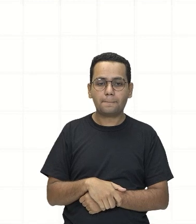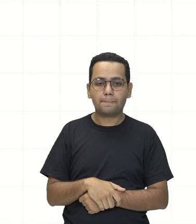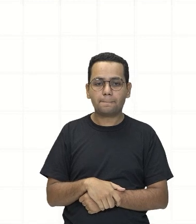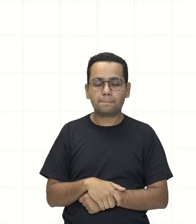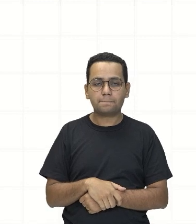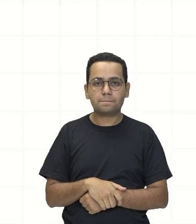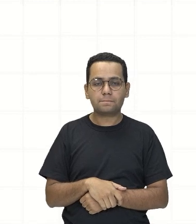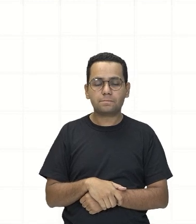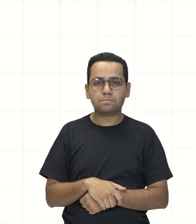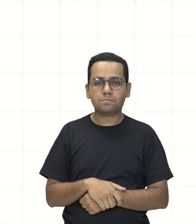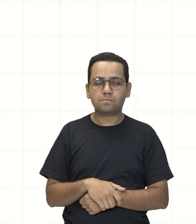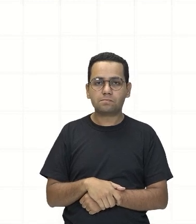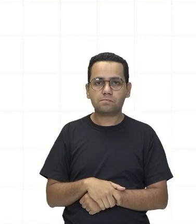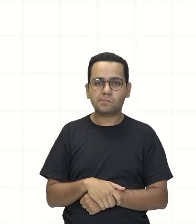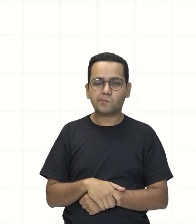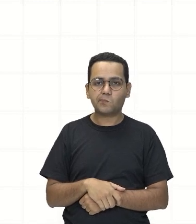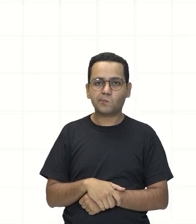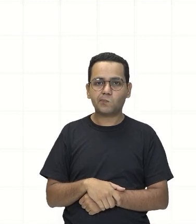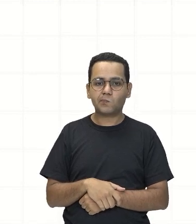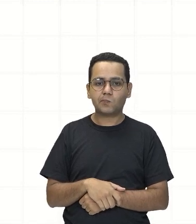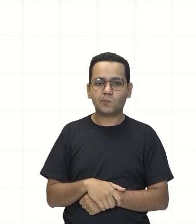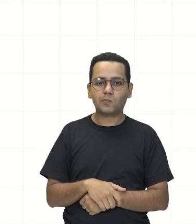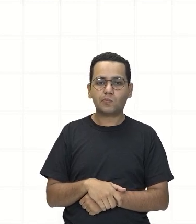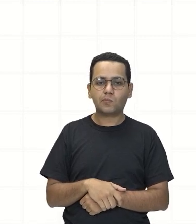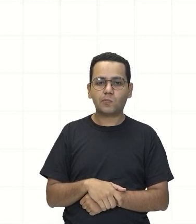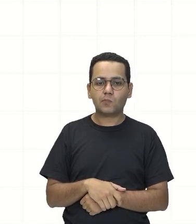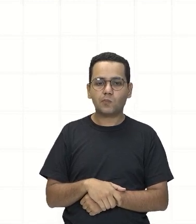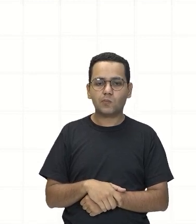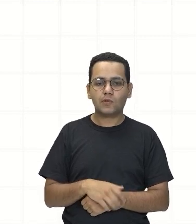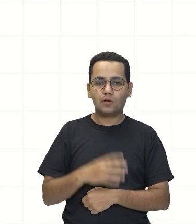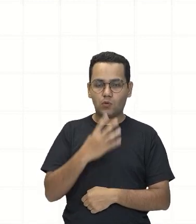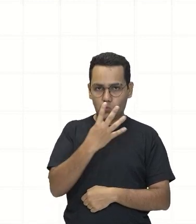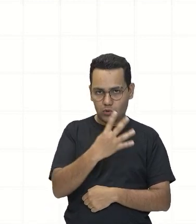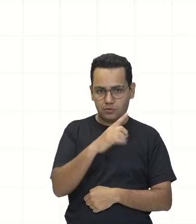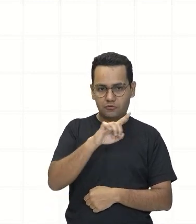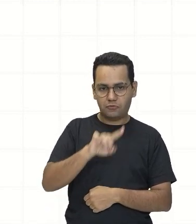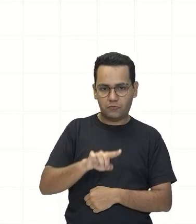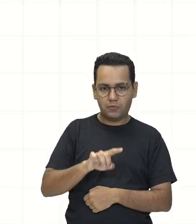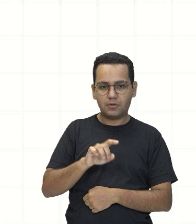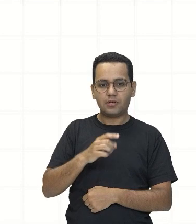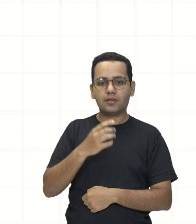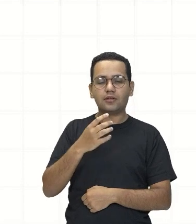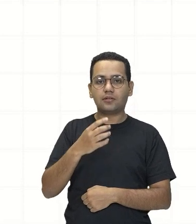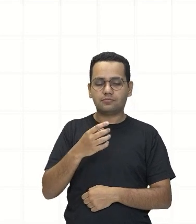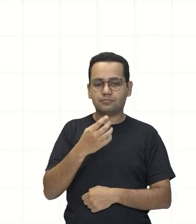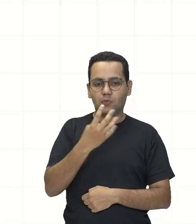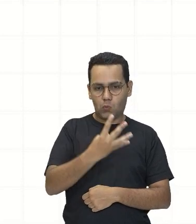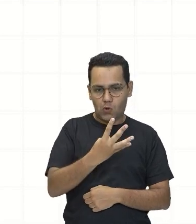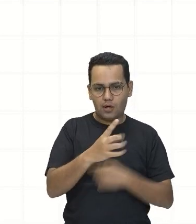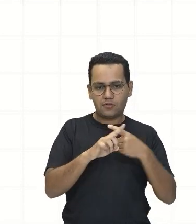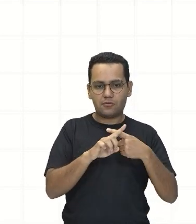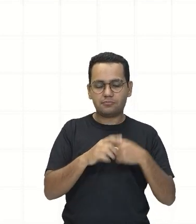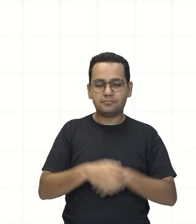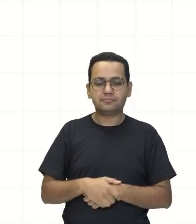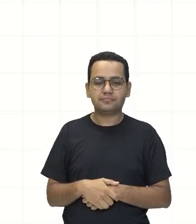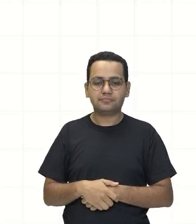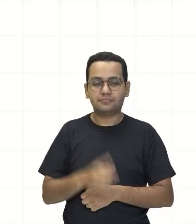esquerda Portanto Olha Ficou então 4 Vezes 10 Eleva